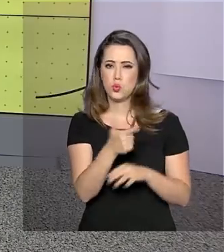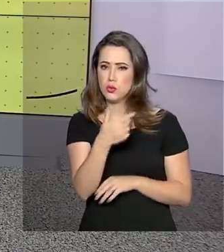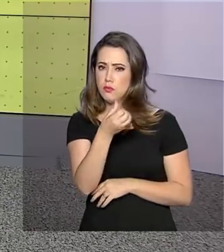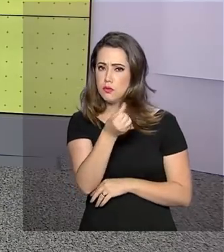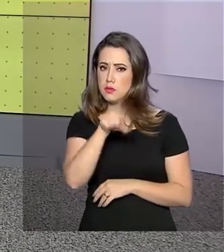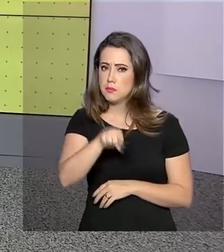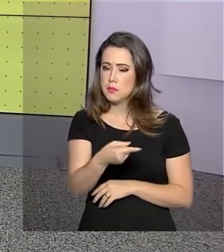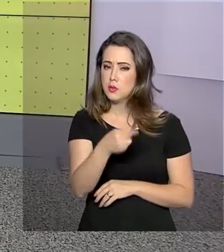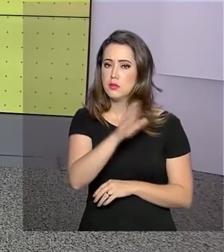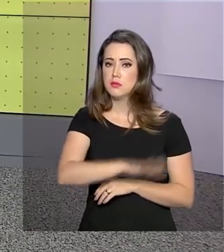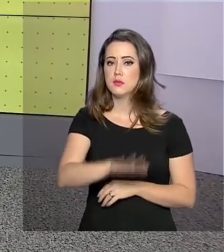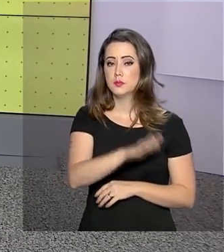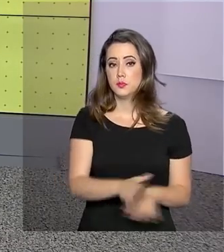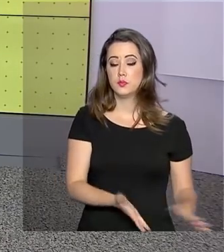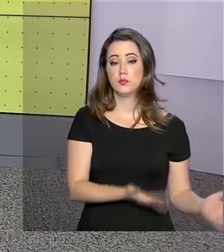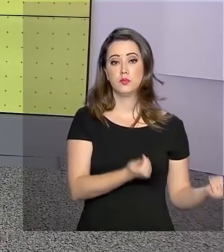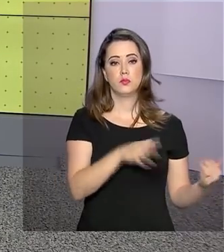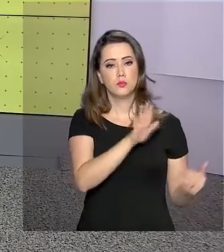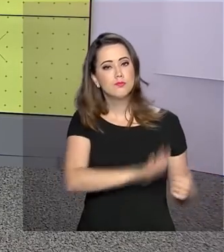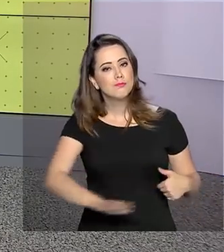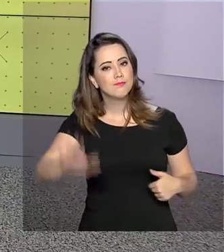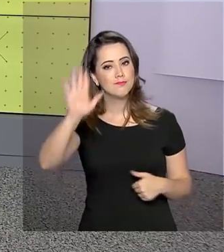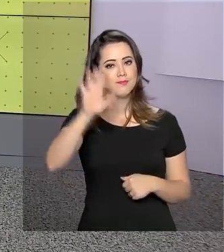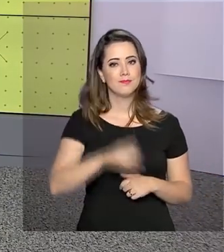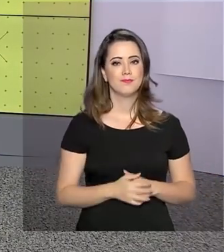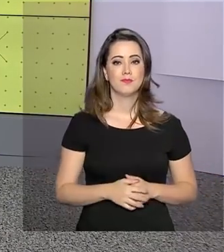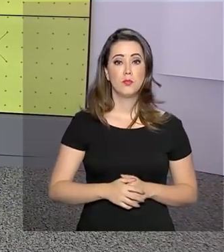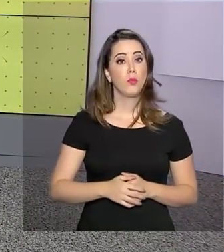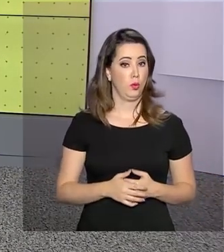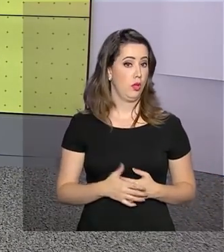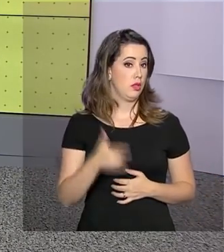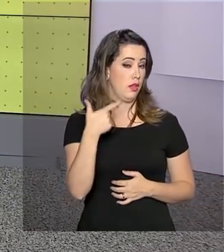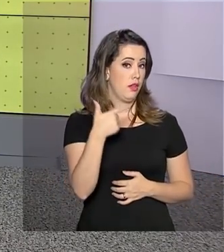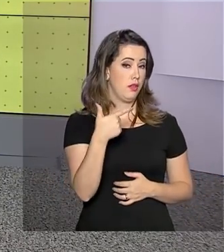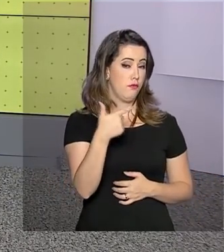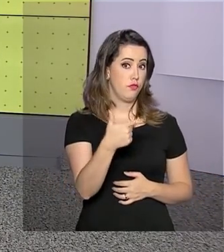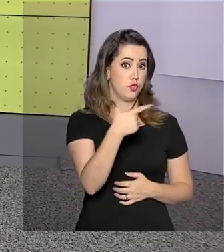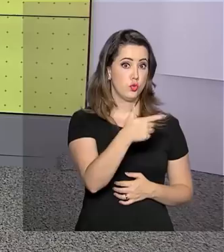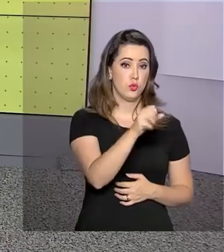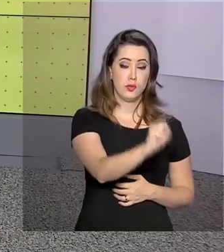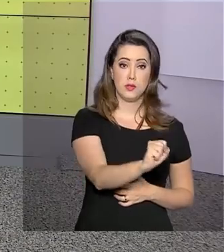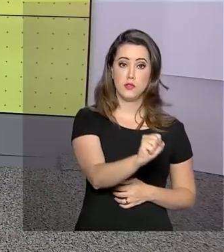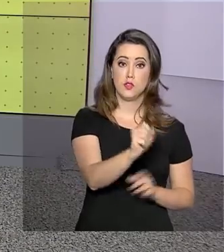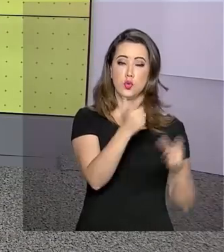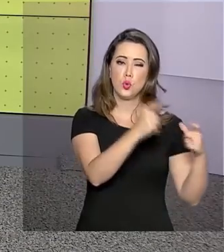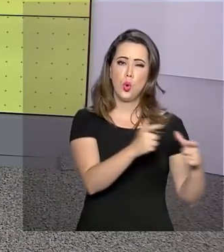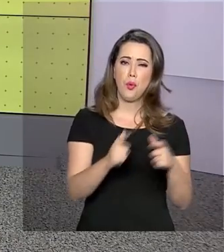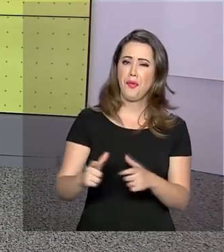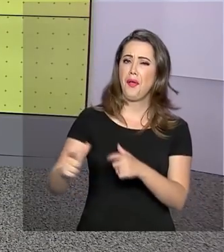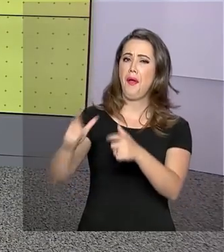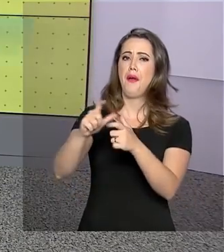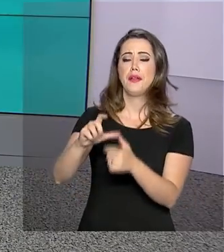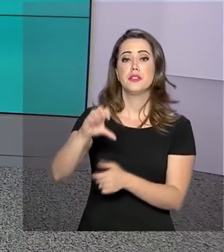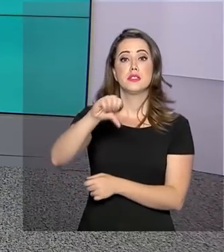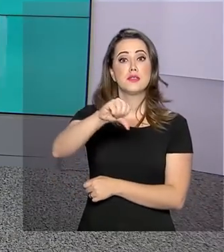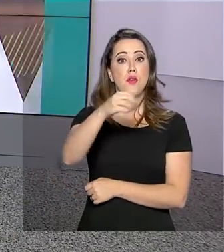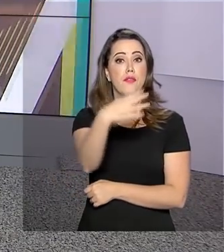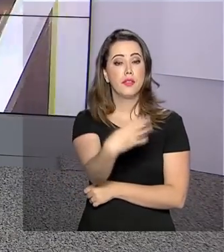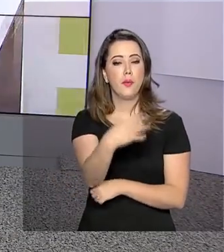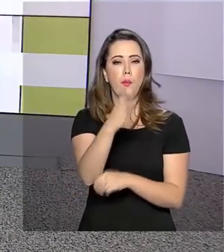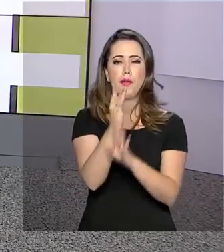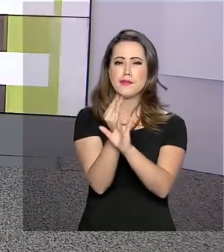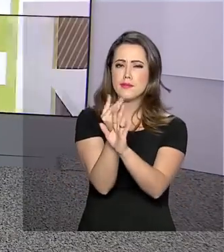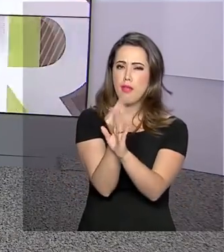cerca de 26 mil crianças e jovens em todo o país, com 228 polos em 94 municípios.